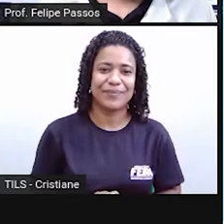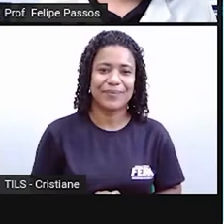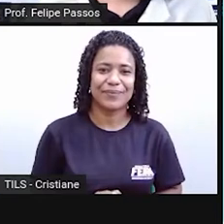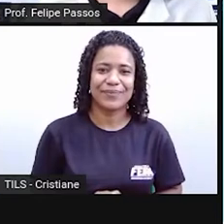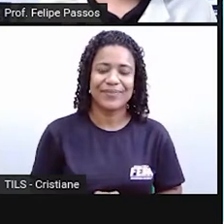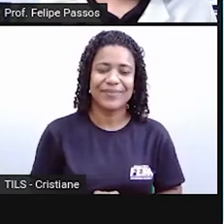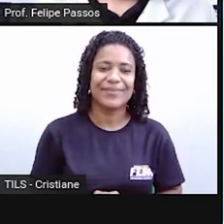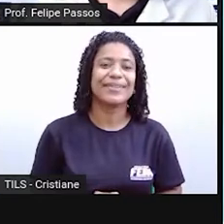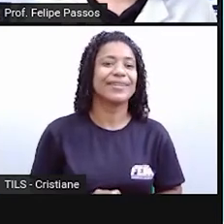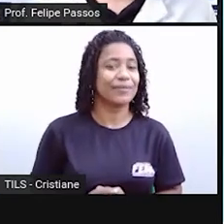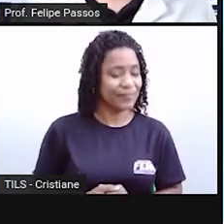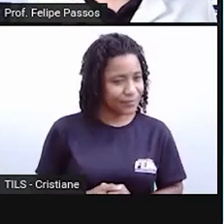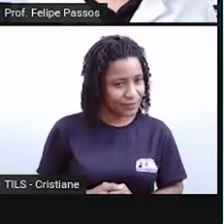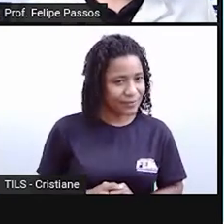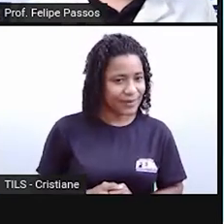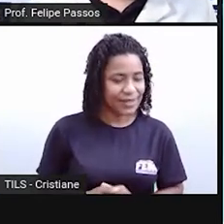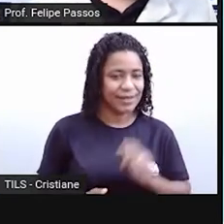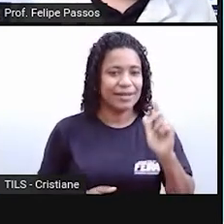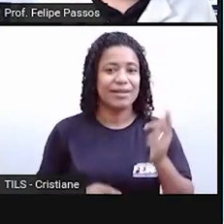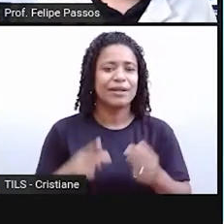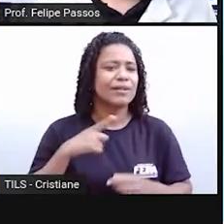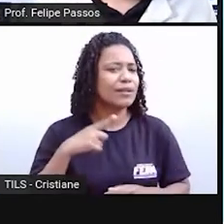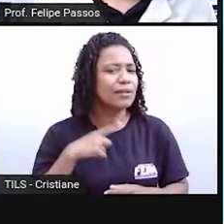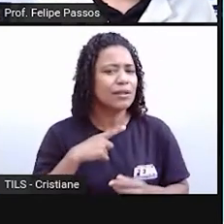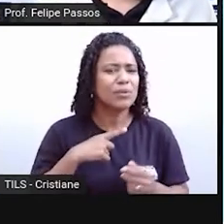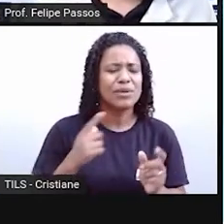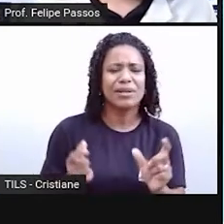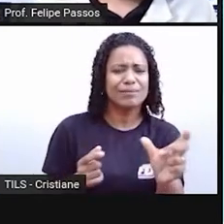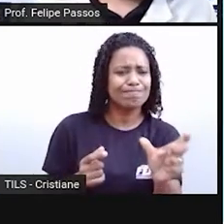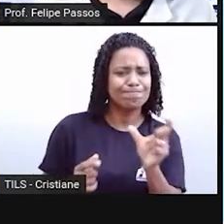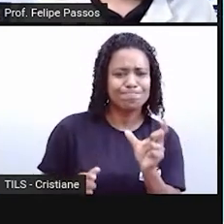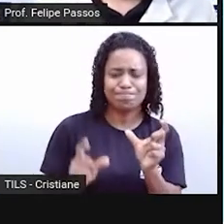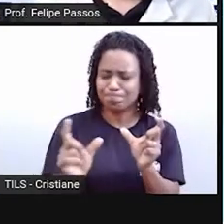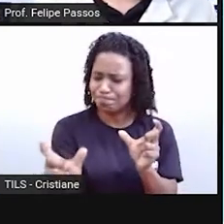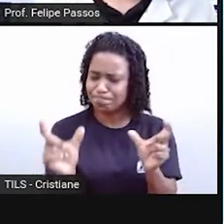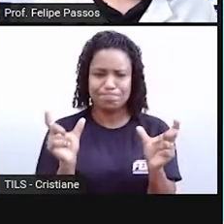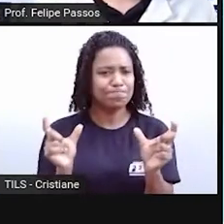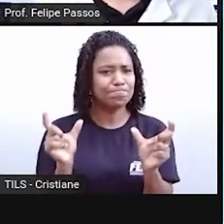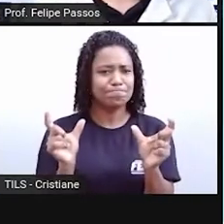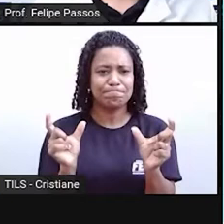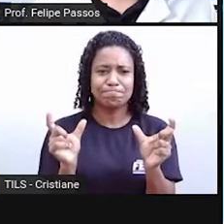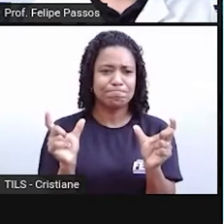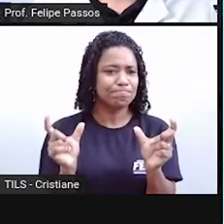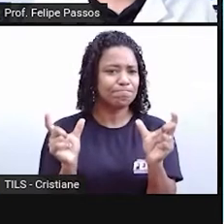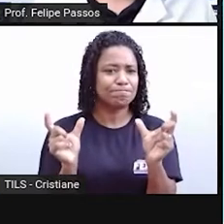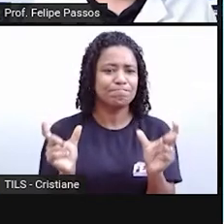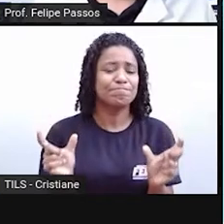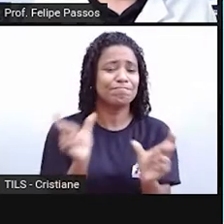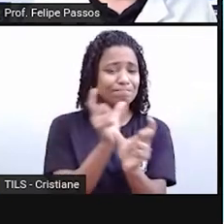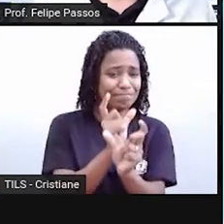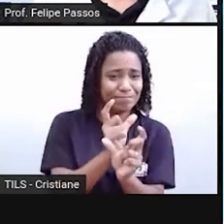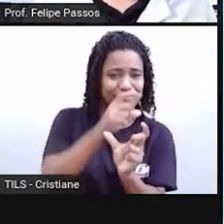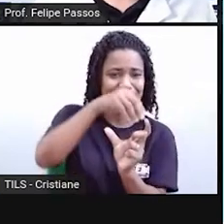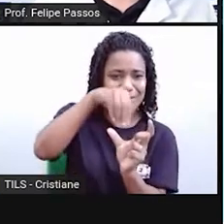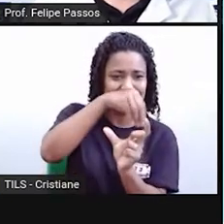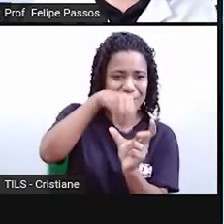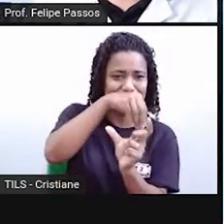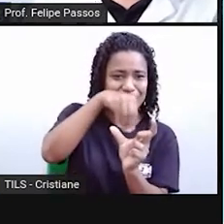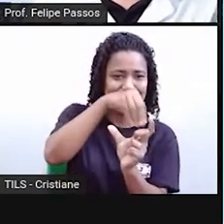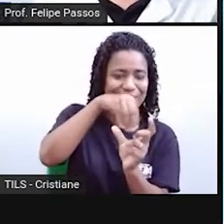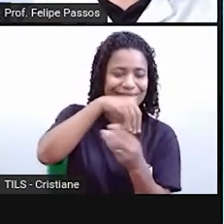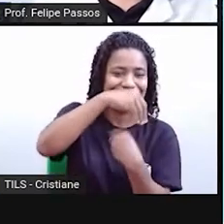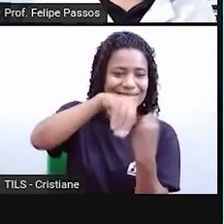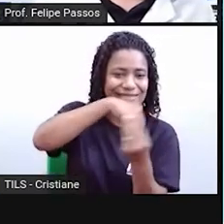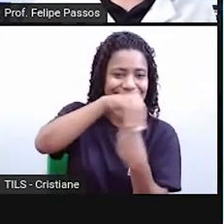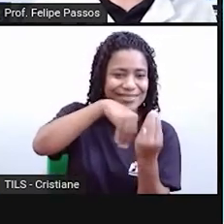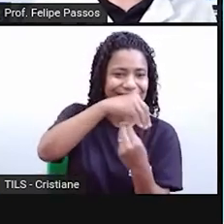E aí, que é estrangeirismo? Já ouviram falar essa palavra? O que é uma coisa estrangeira é algo que vem